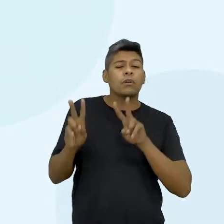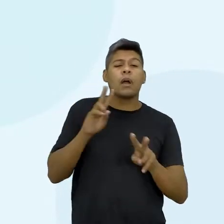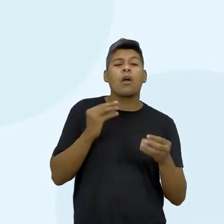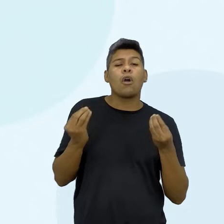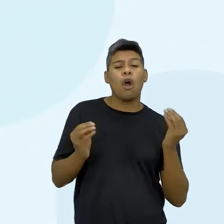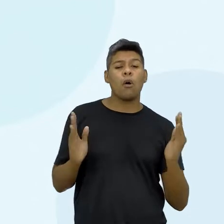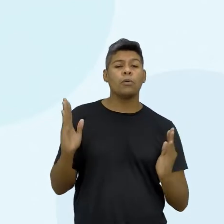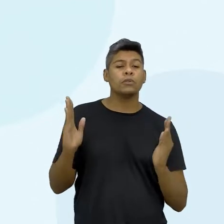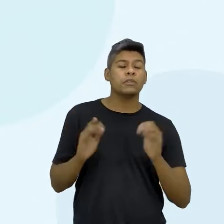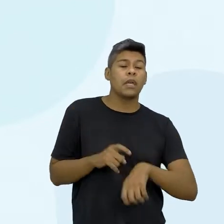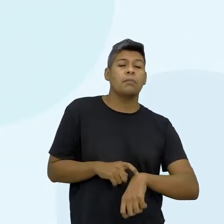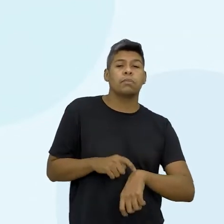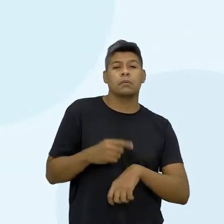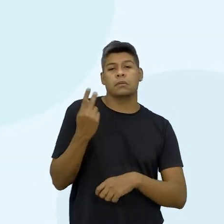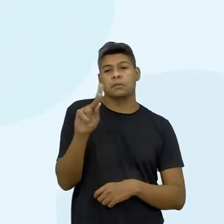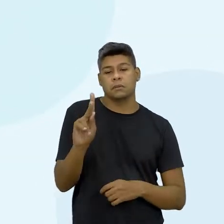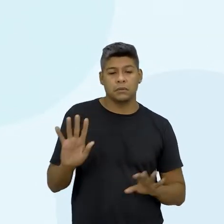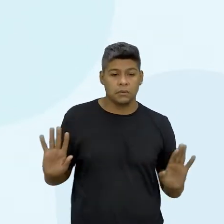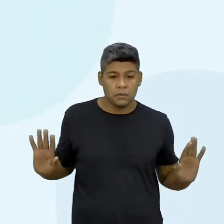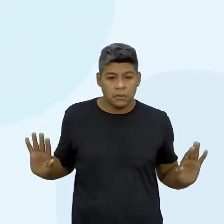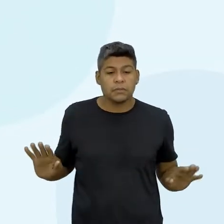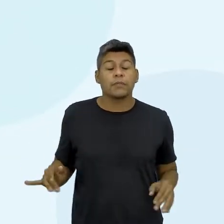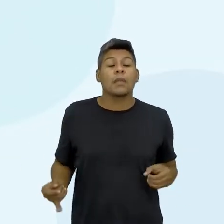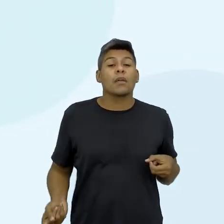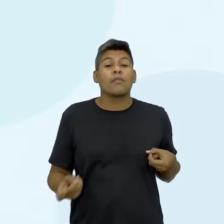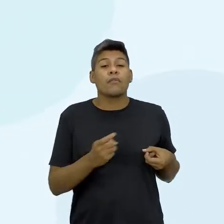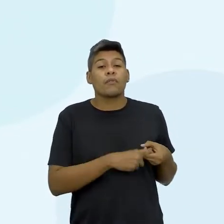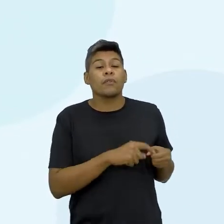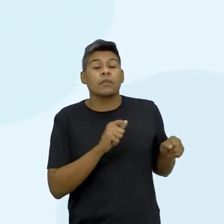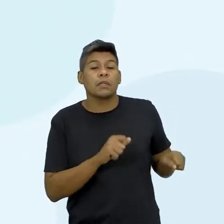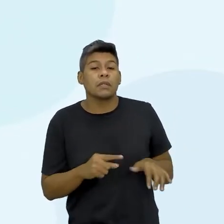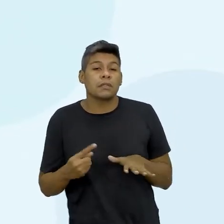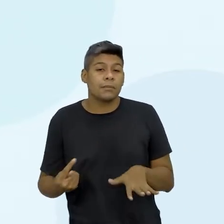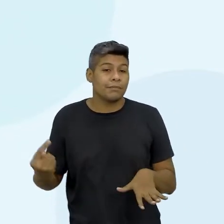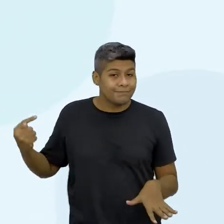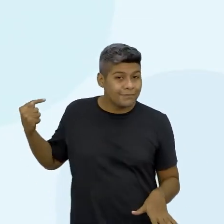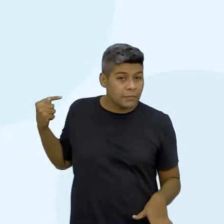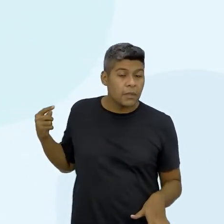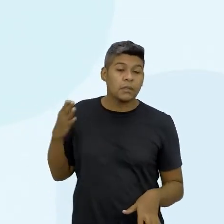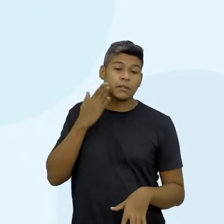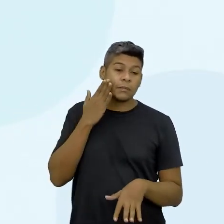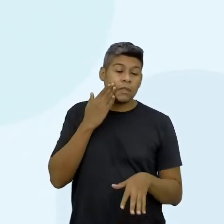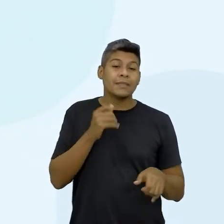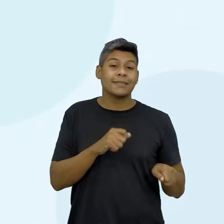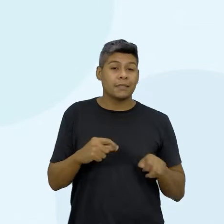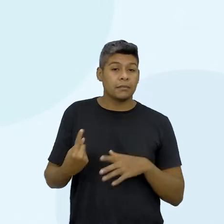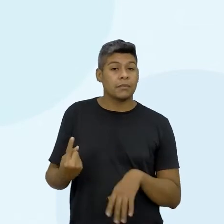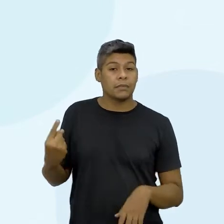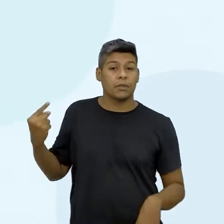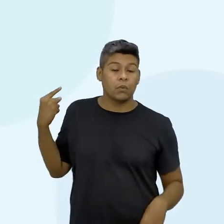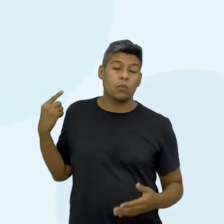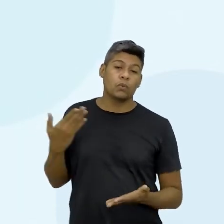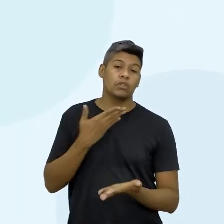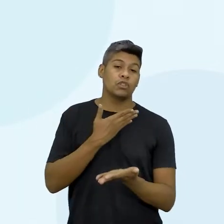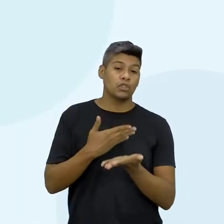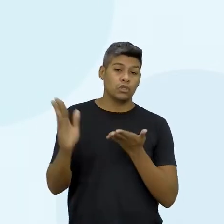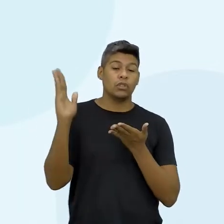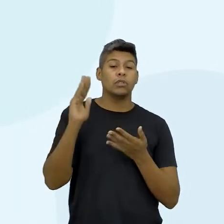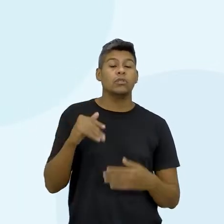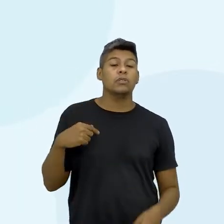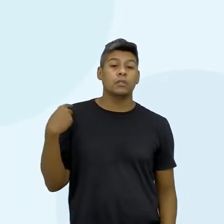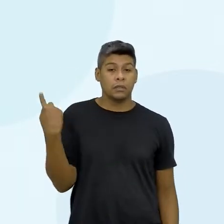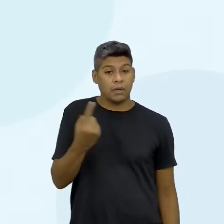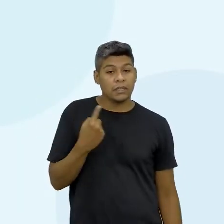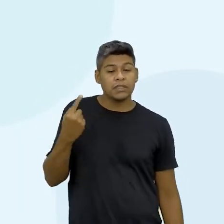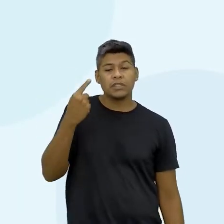linha do tempo de vocês. Então, vamos lá, voltando na semana 1. Na semana 1 da introdução, então, gente está aqui,